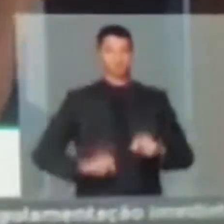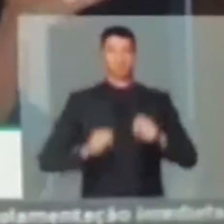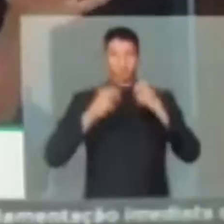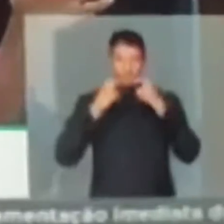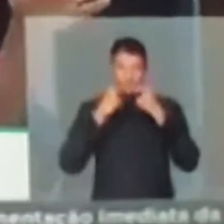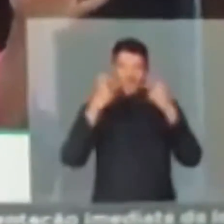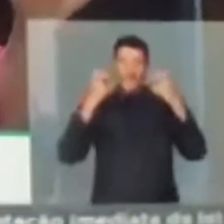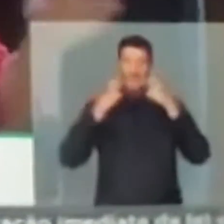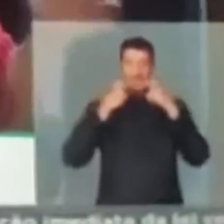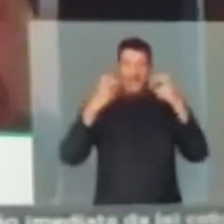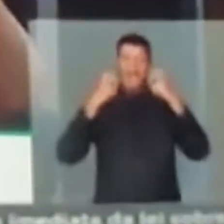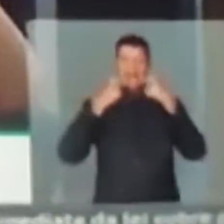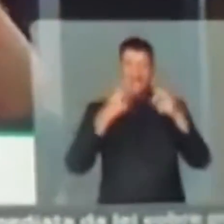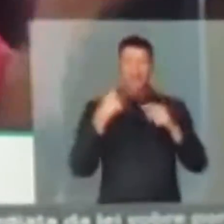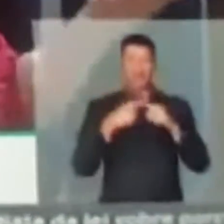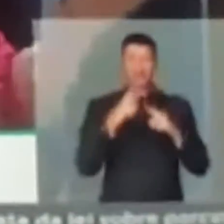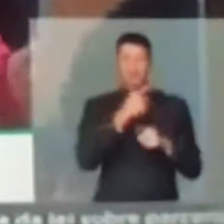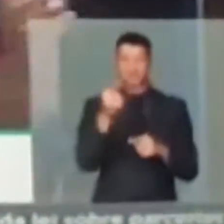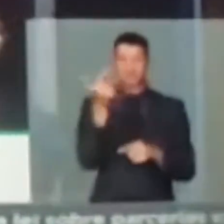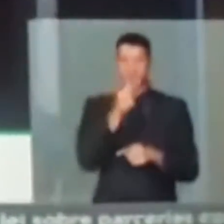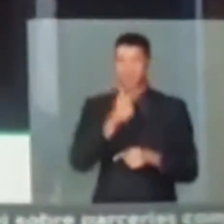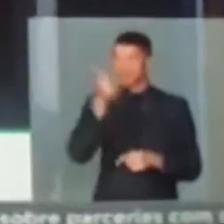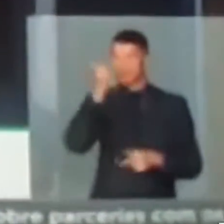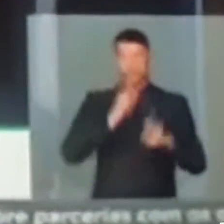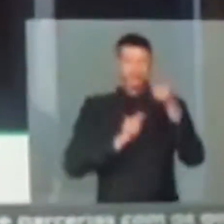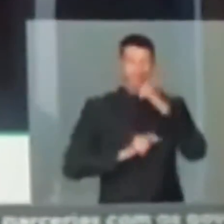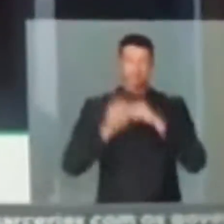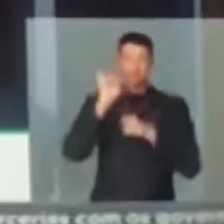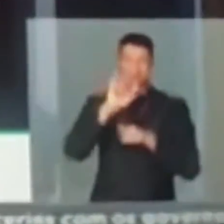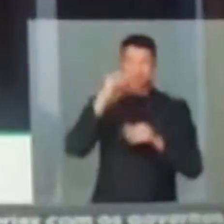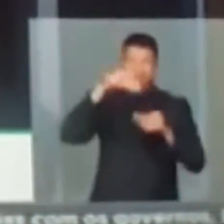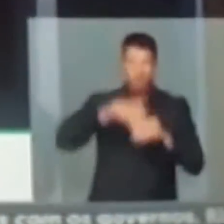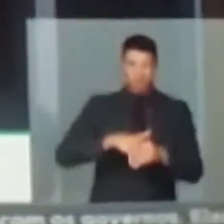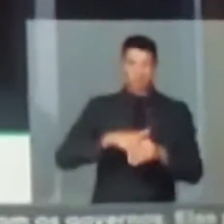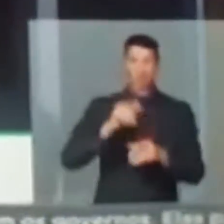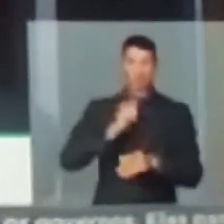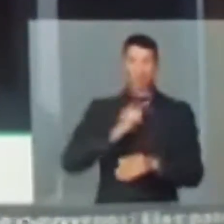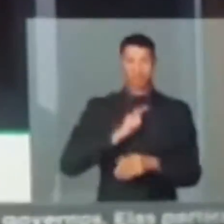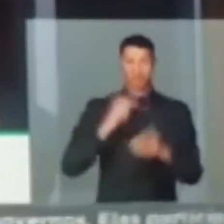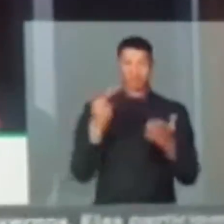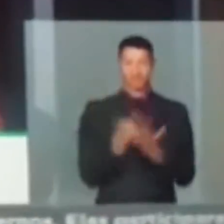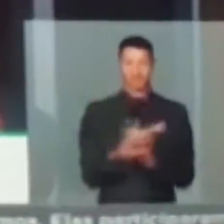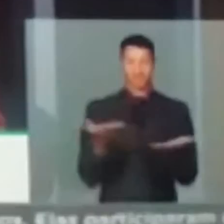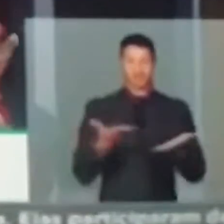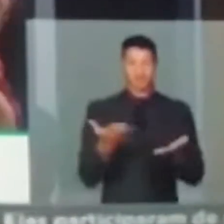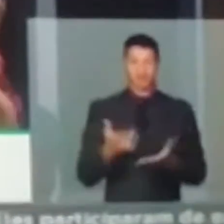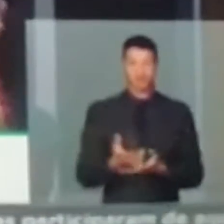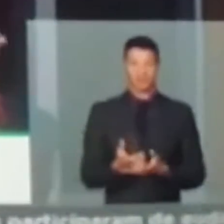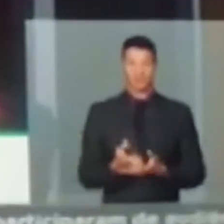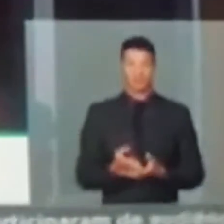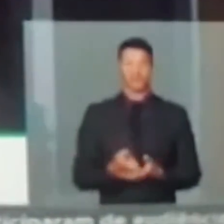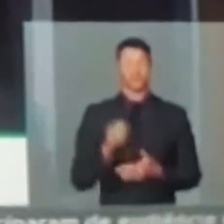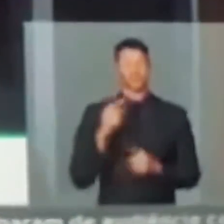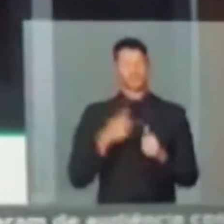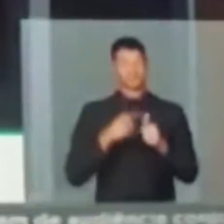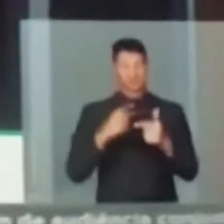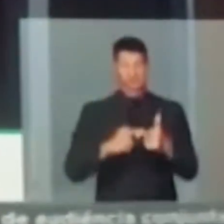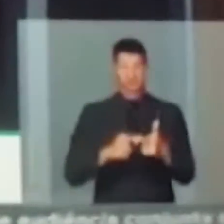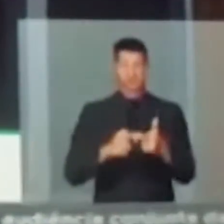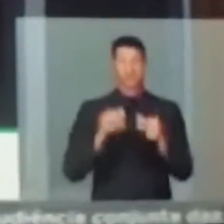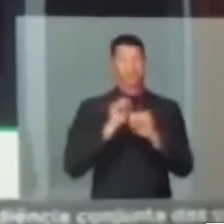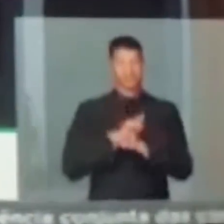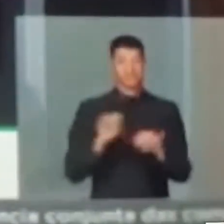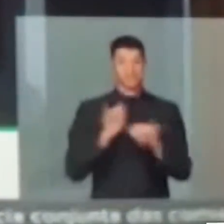gritar impeachment, porque vocês não ganhariam se a votação tivesse ocorrido nesse momento. Segundo lugar,